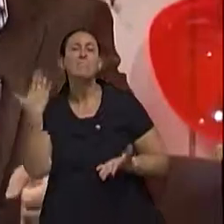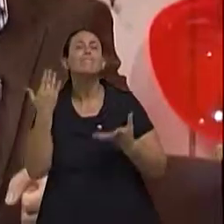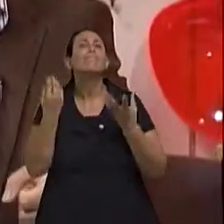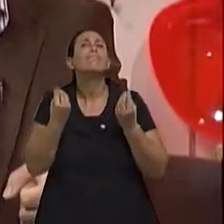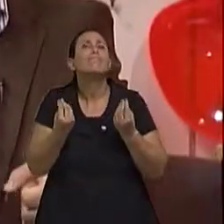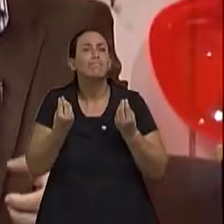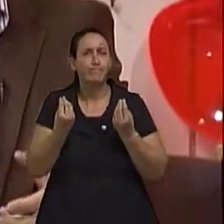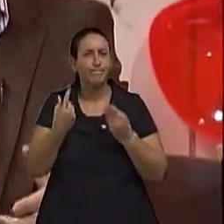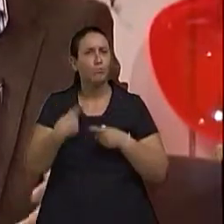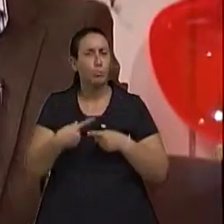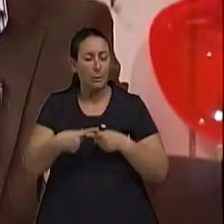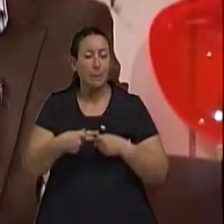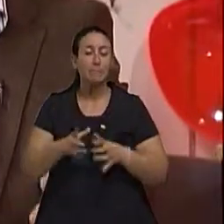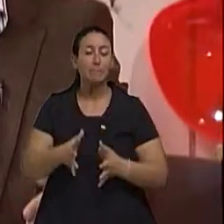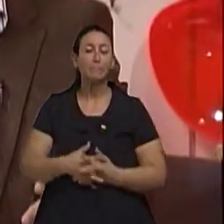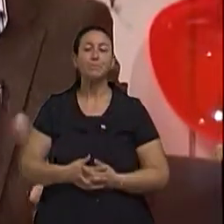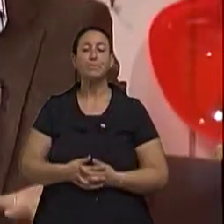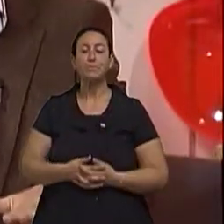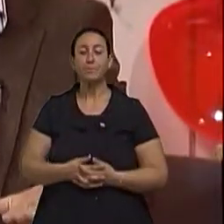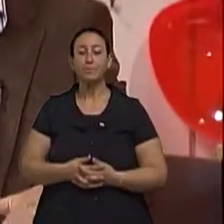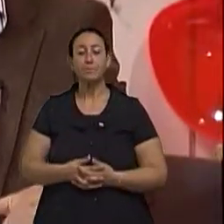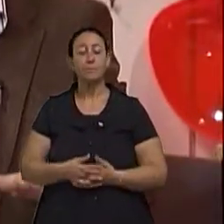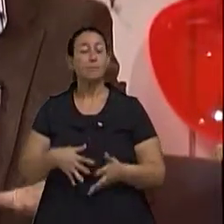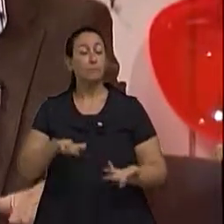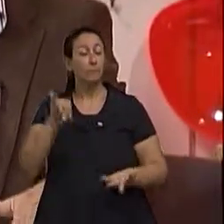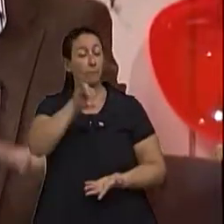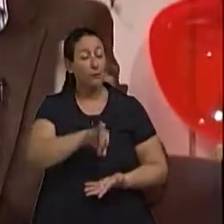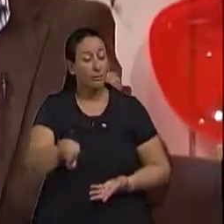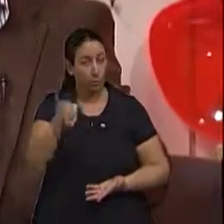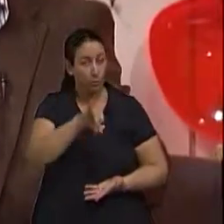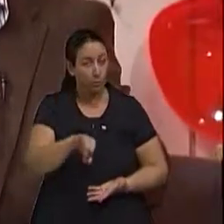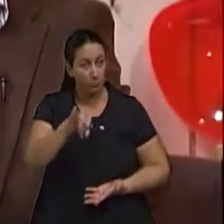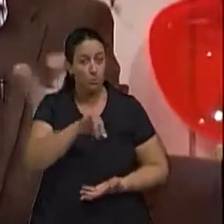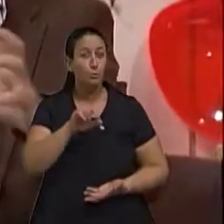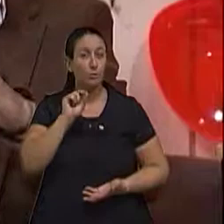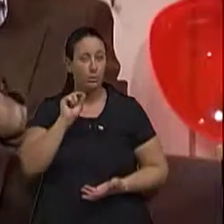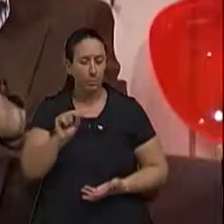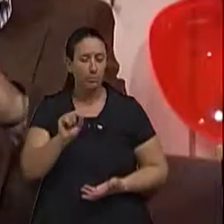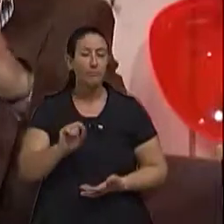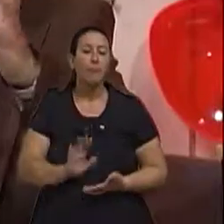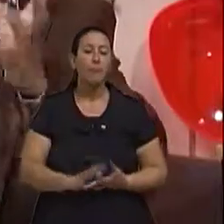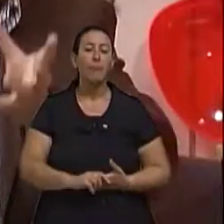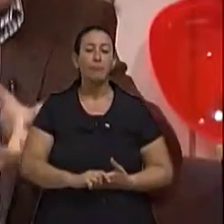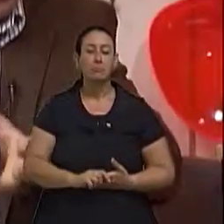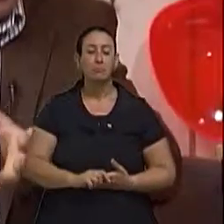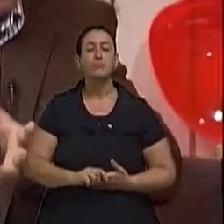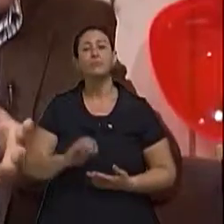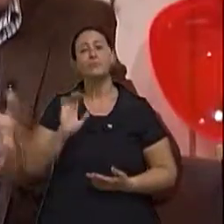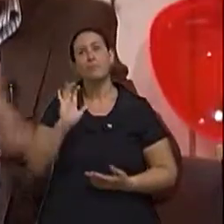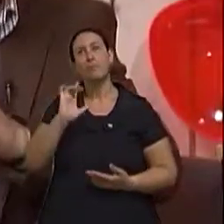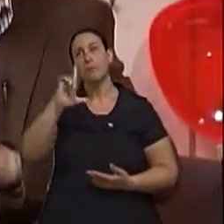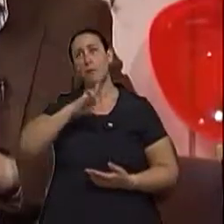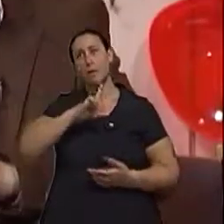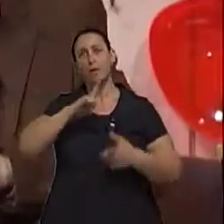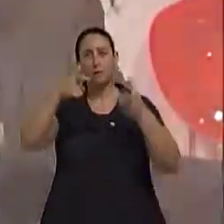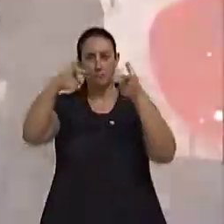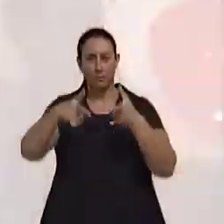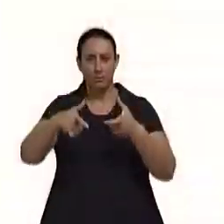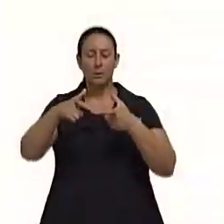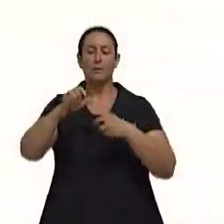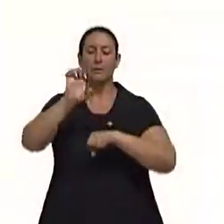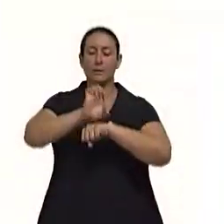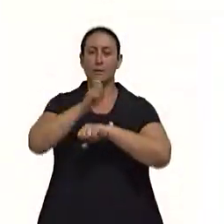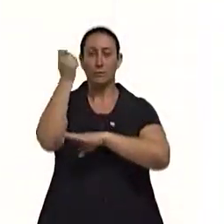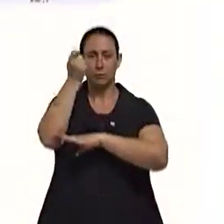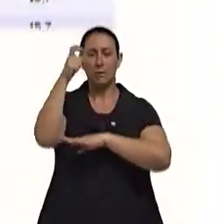Uma das questões que eu acho que é importante a gente pensar é, existem determinadas áreas do Rio Grande do Sul, principalmente a área